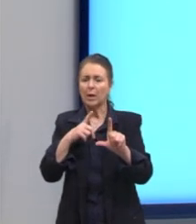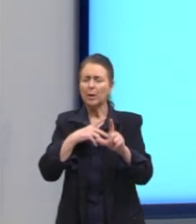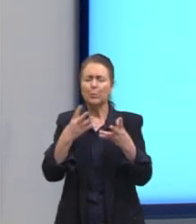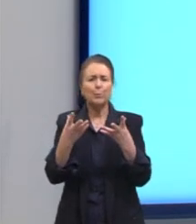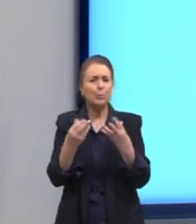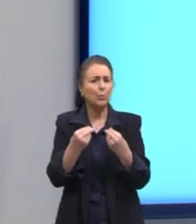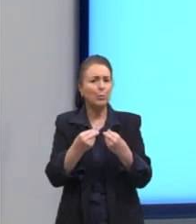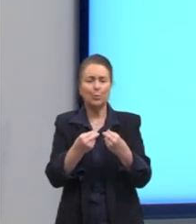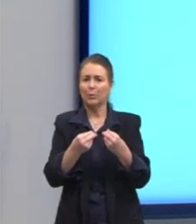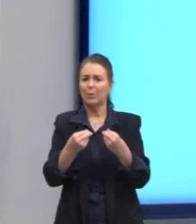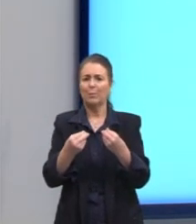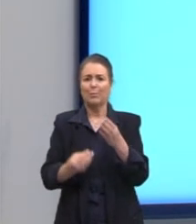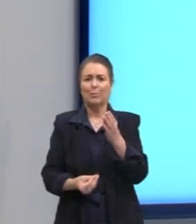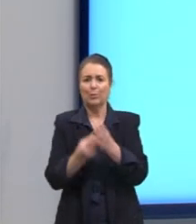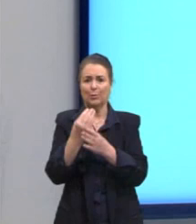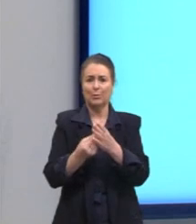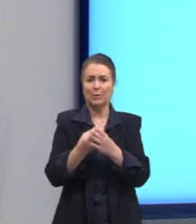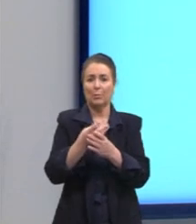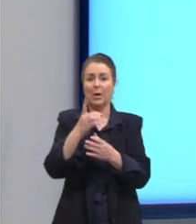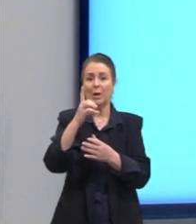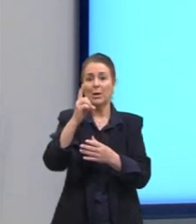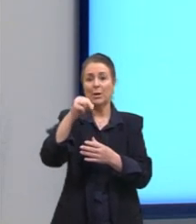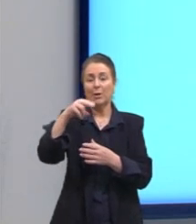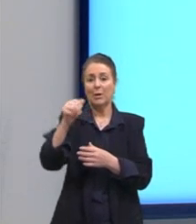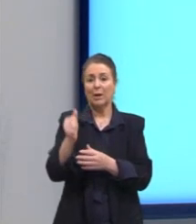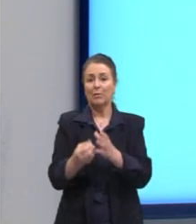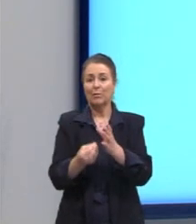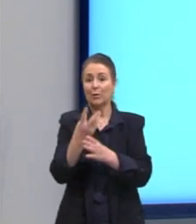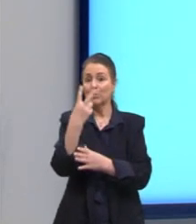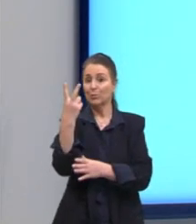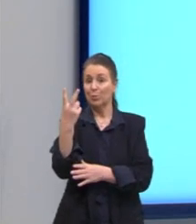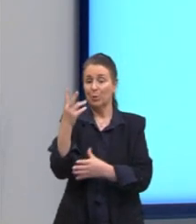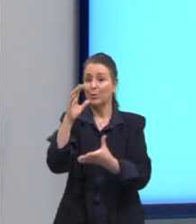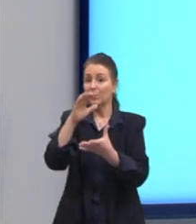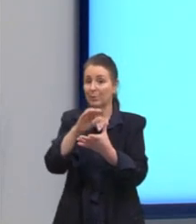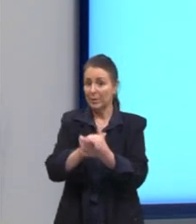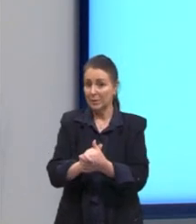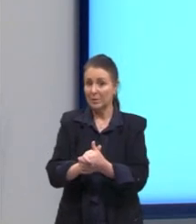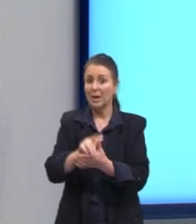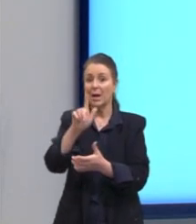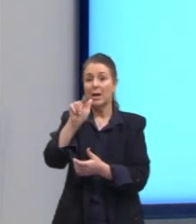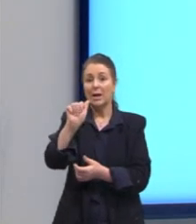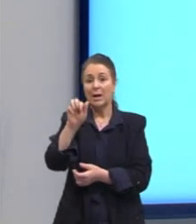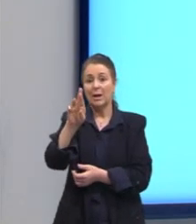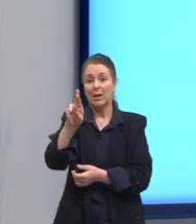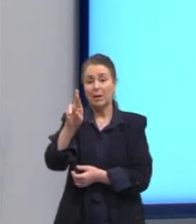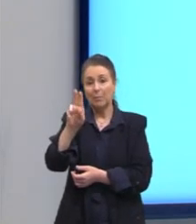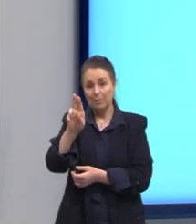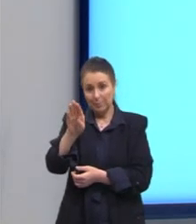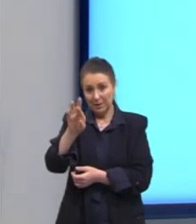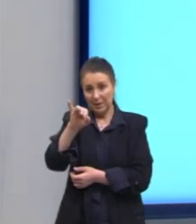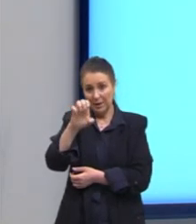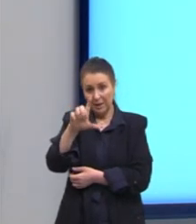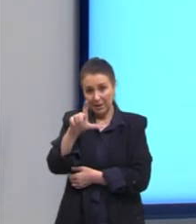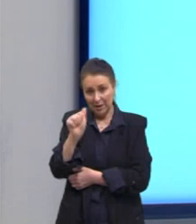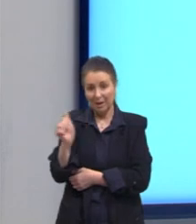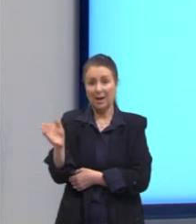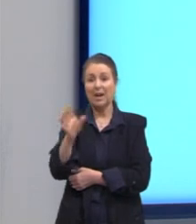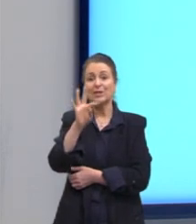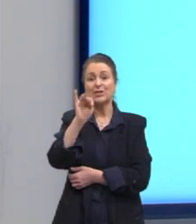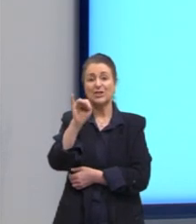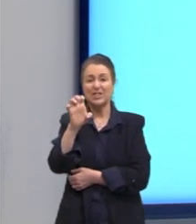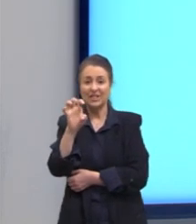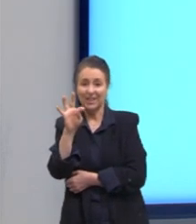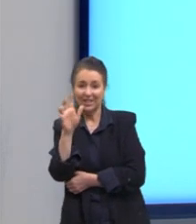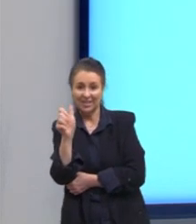conhecidas, como Dona Flor e Seus Dois Maridos, Gabriela Cravo e Canela, Tenda dos Milagres e a Tieta do Agreste. São todas obras que